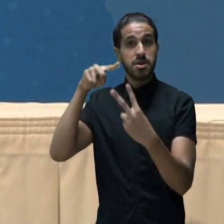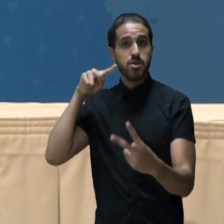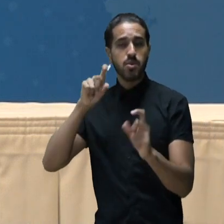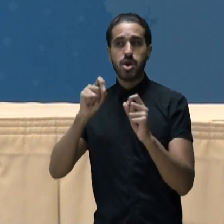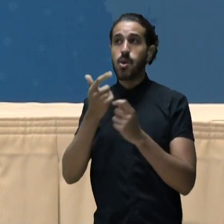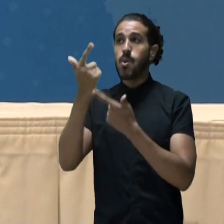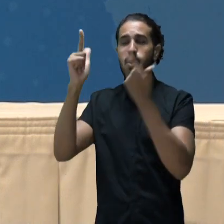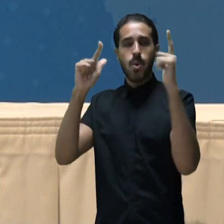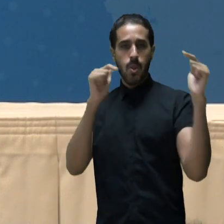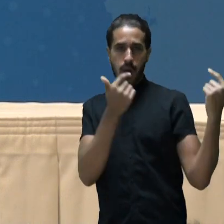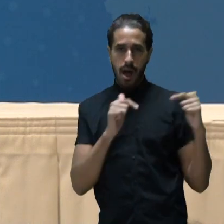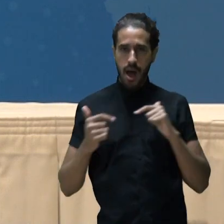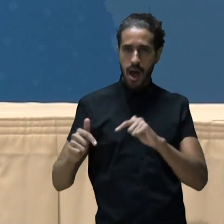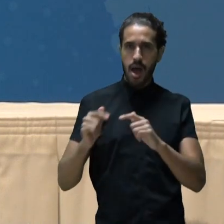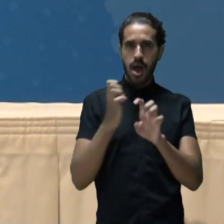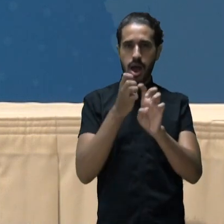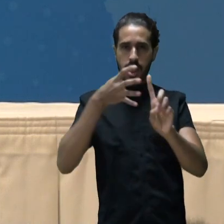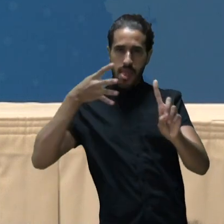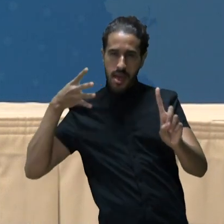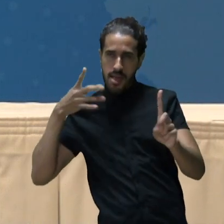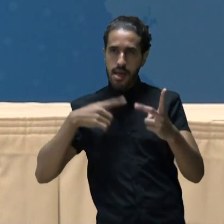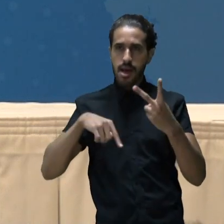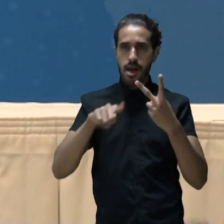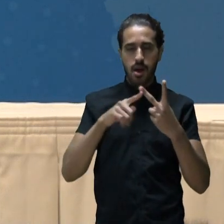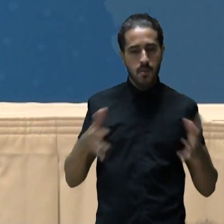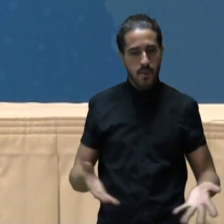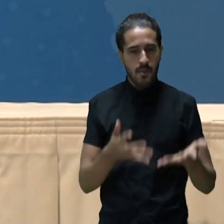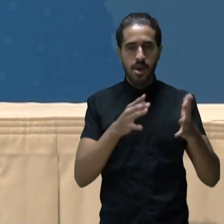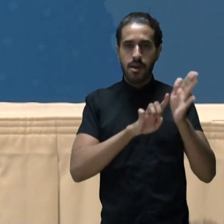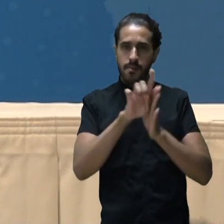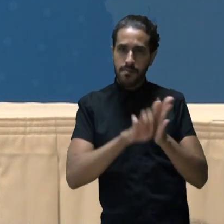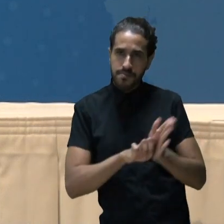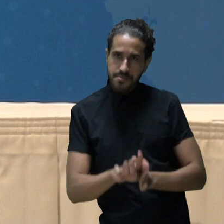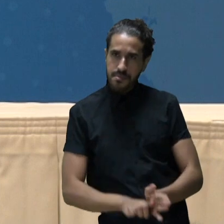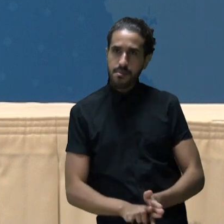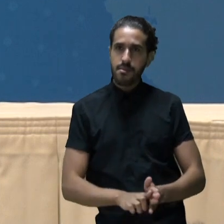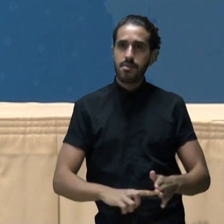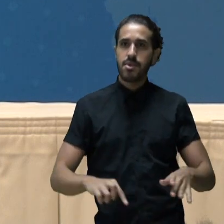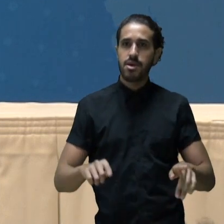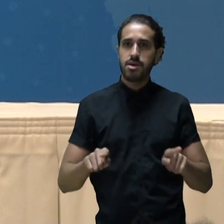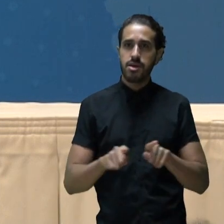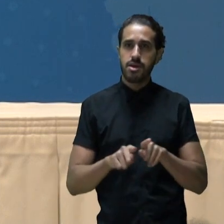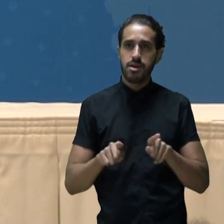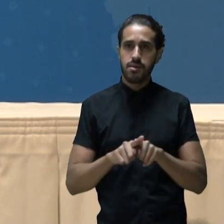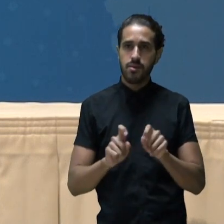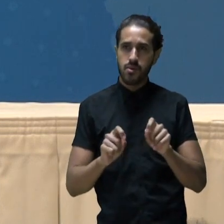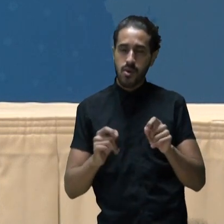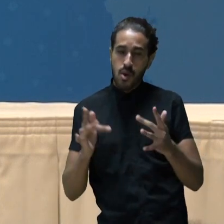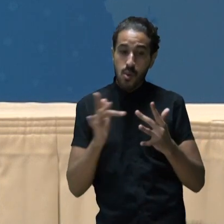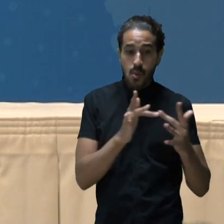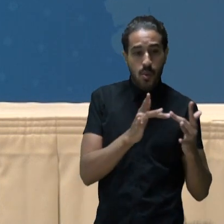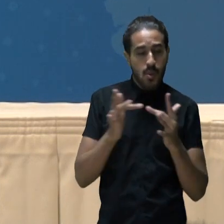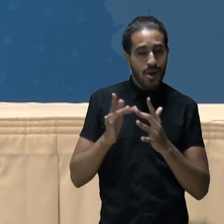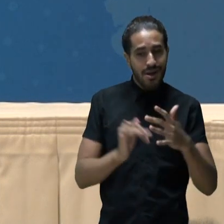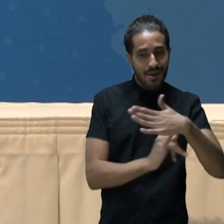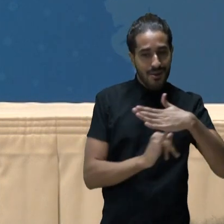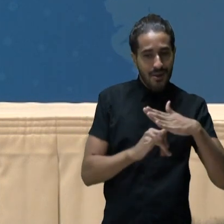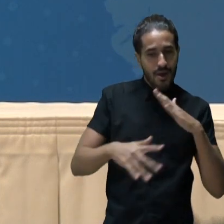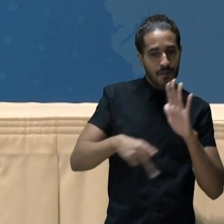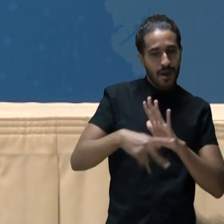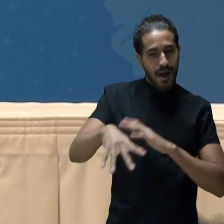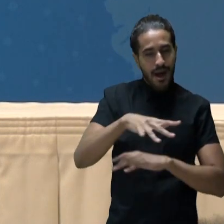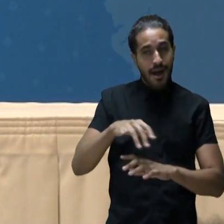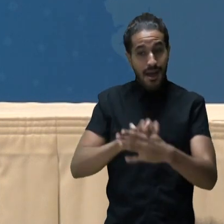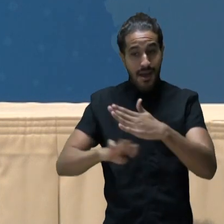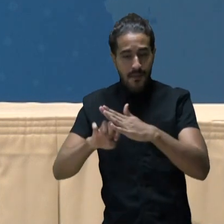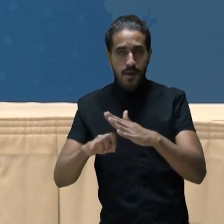quanto do ponto de vista de outras agendas de extensão tecnológica, de promoção da pesquisa aplicada, que aproximam as instituições do